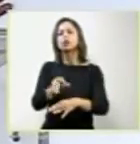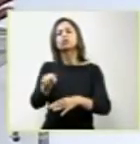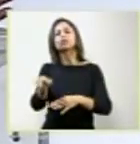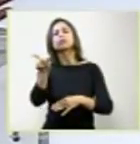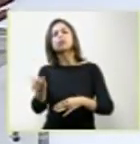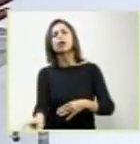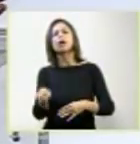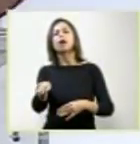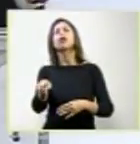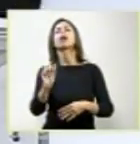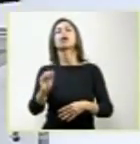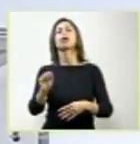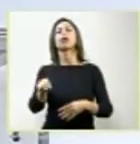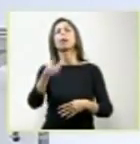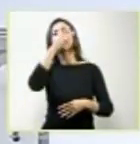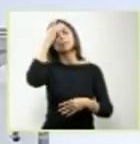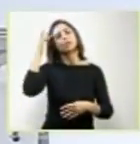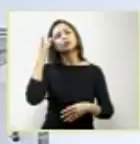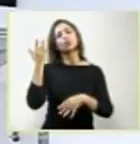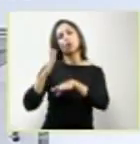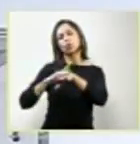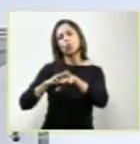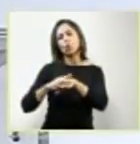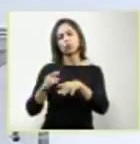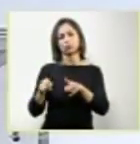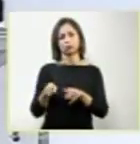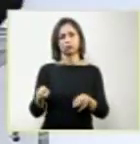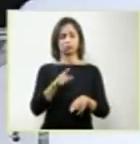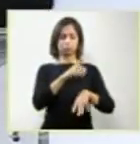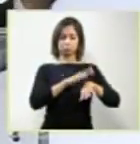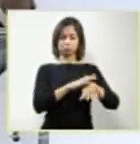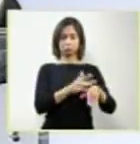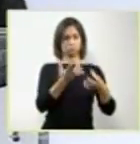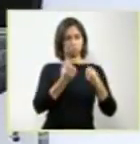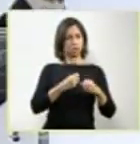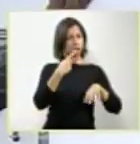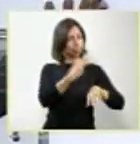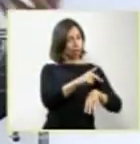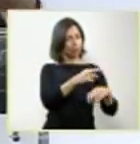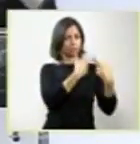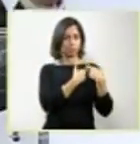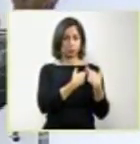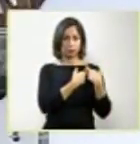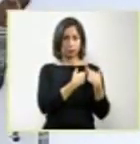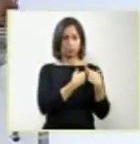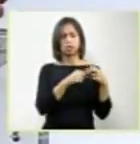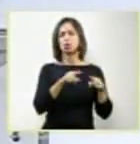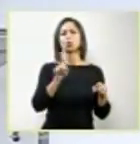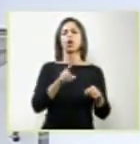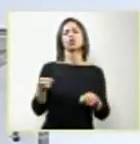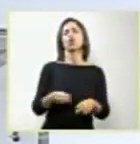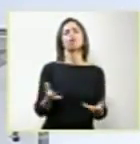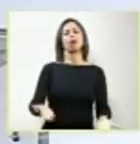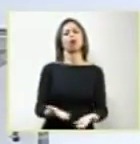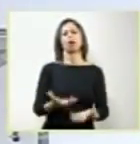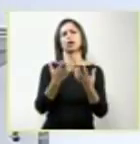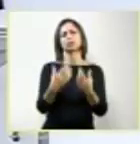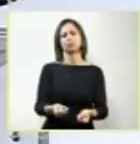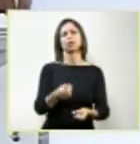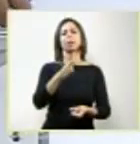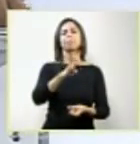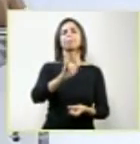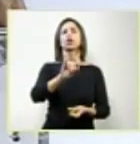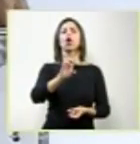milenar maior. Ele não é um princípio novo, recém-adquirido pela uma disciplina, uma ciência nova chamada bioética.